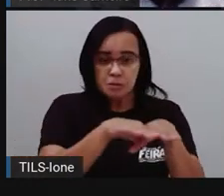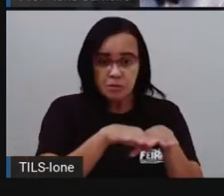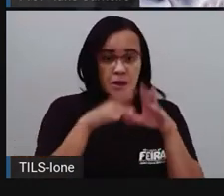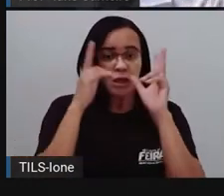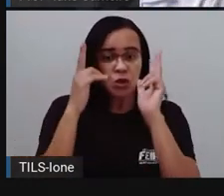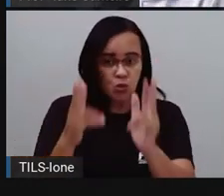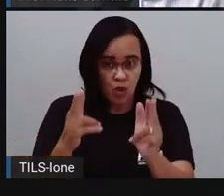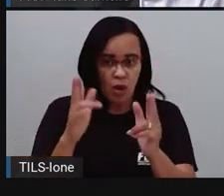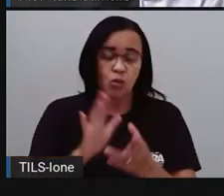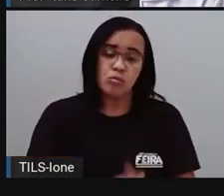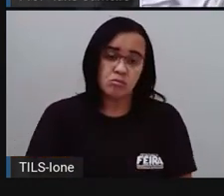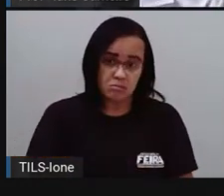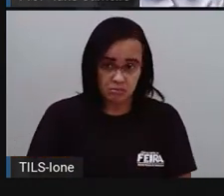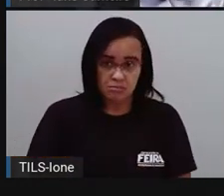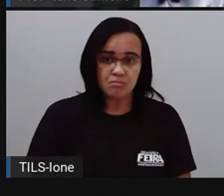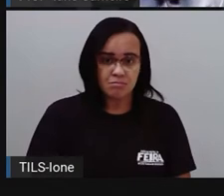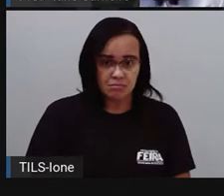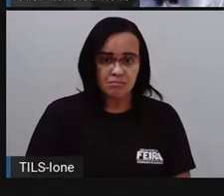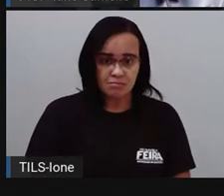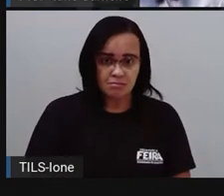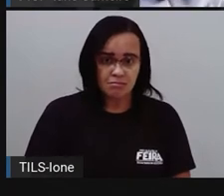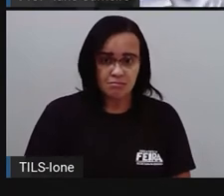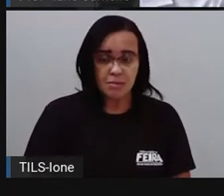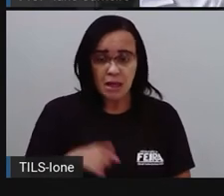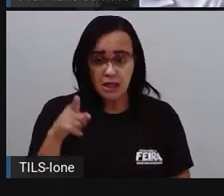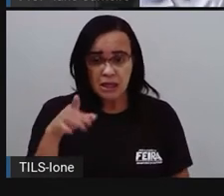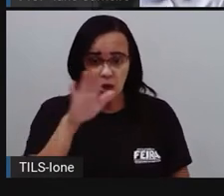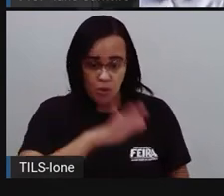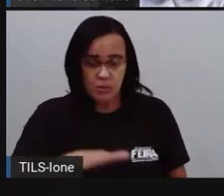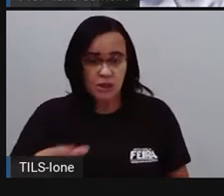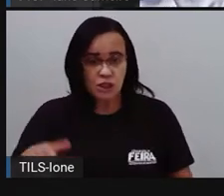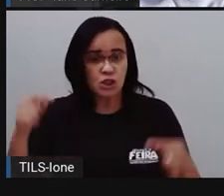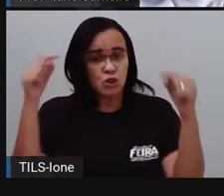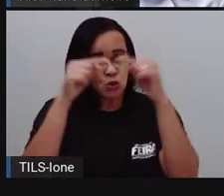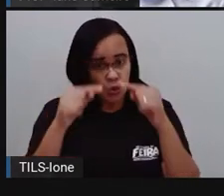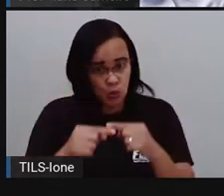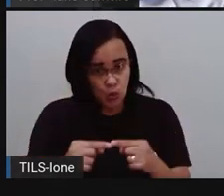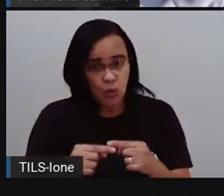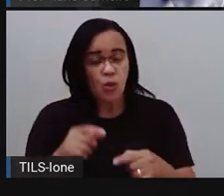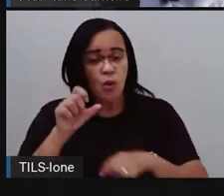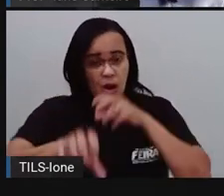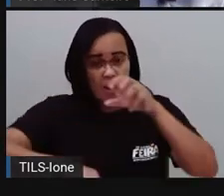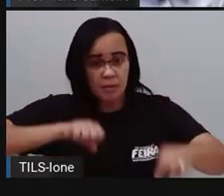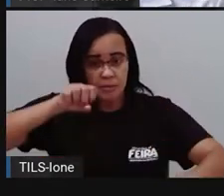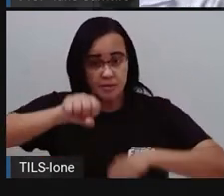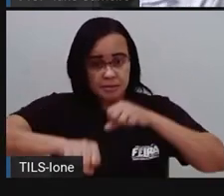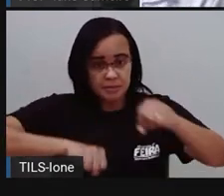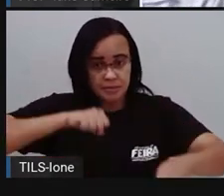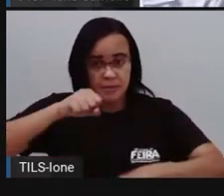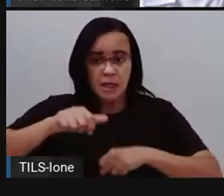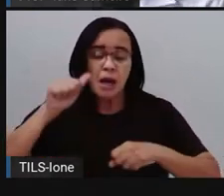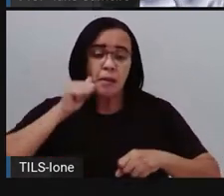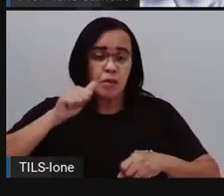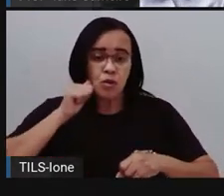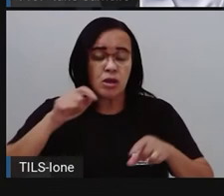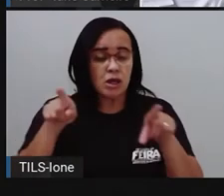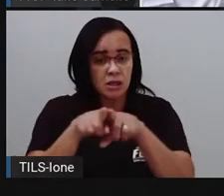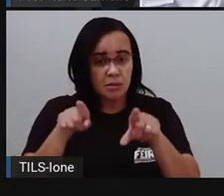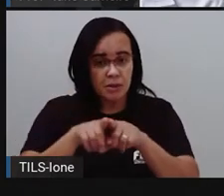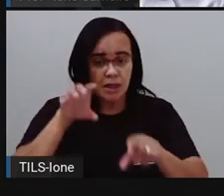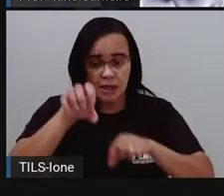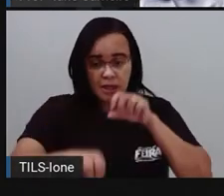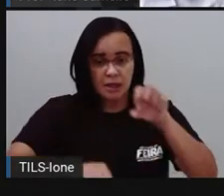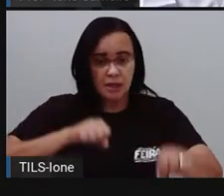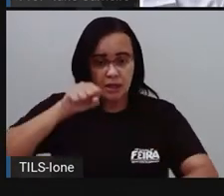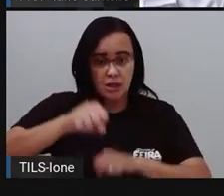pequena pra ele, a mulher, né, com a bicicleta adequada ao tamanho dela, né? O